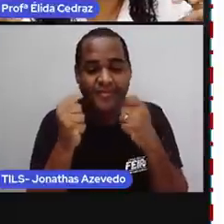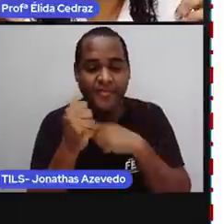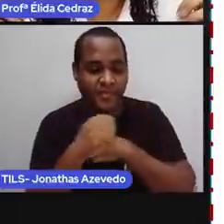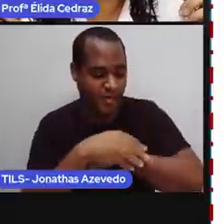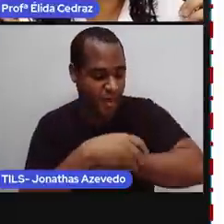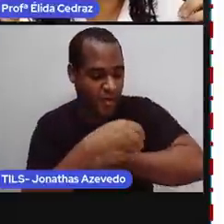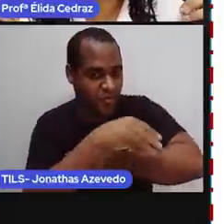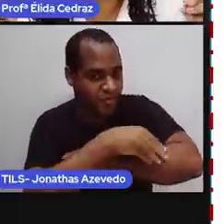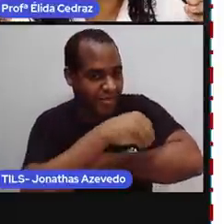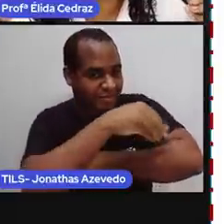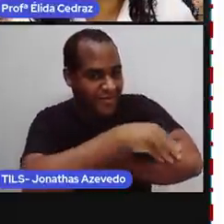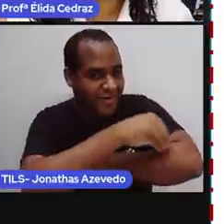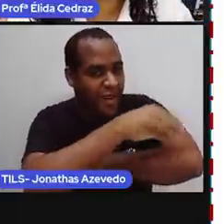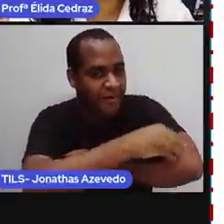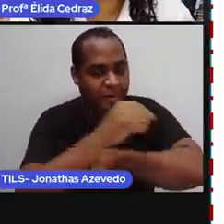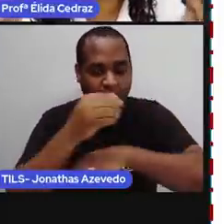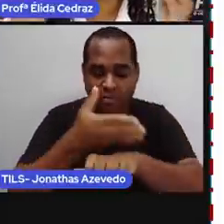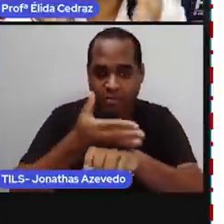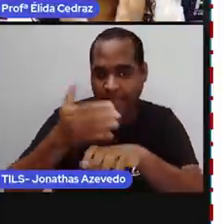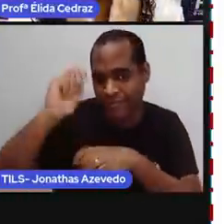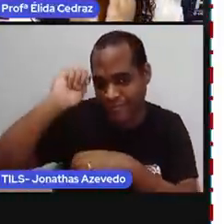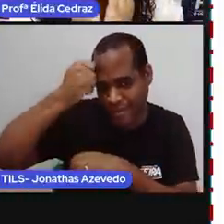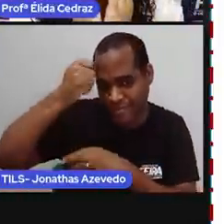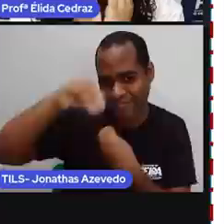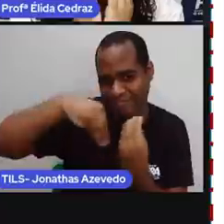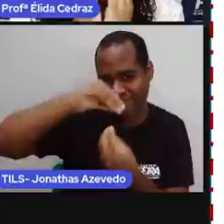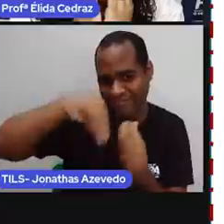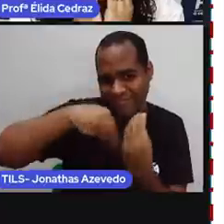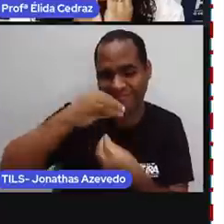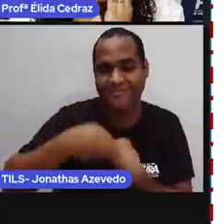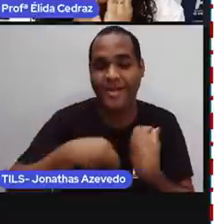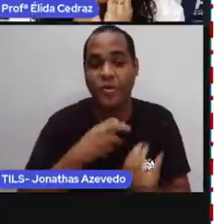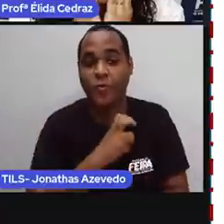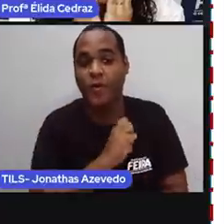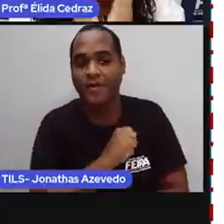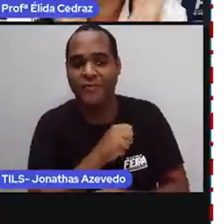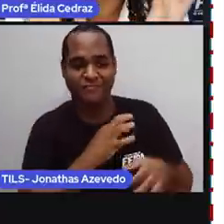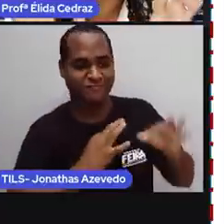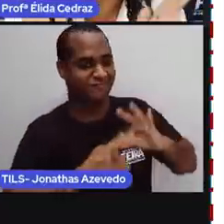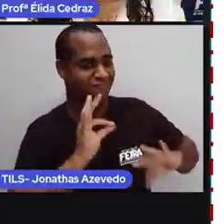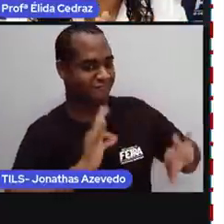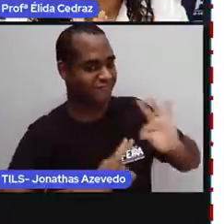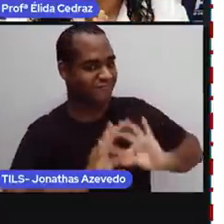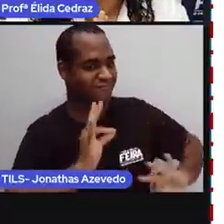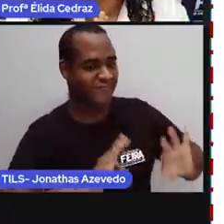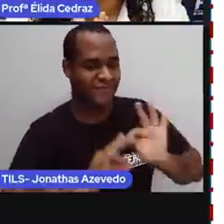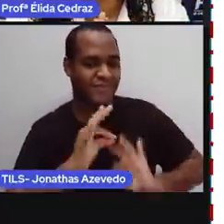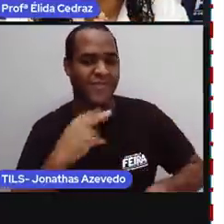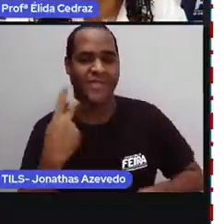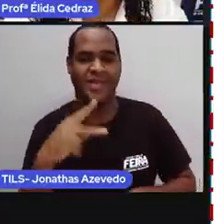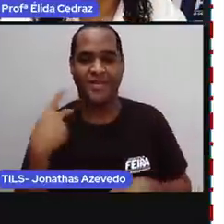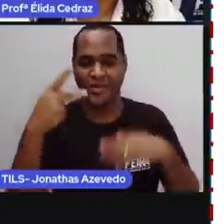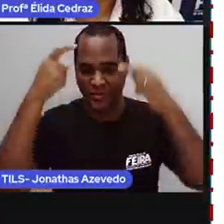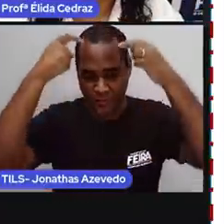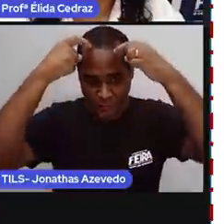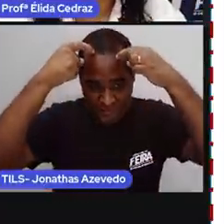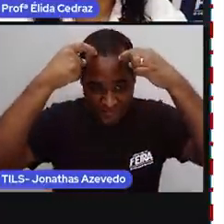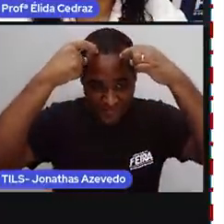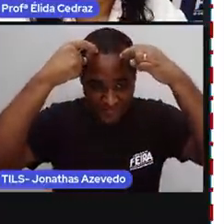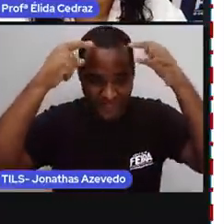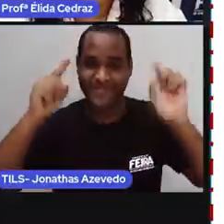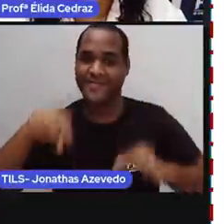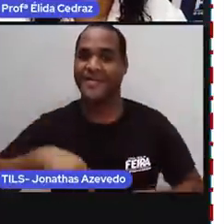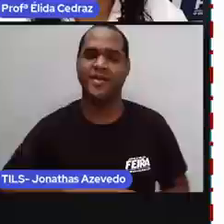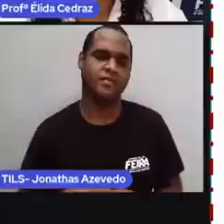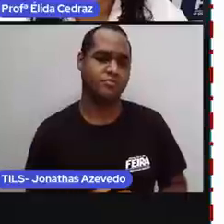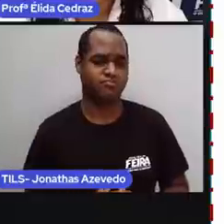bem macios, brancos e pretos. A Proelda é apaixonada pelo urso panda. Mas a